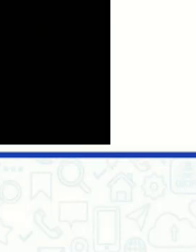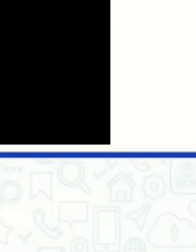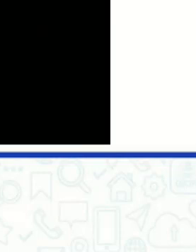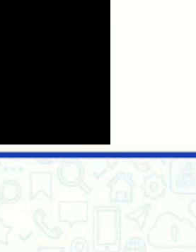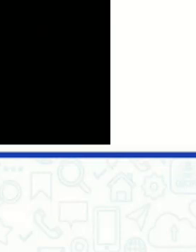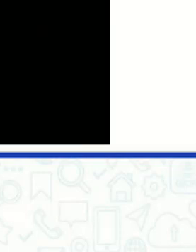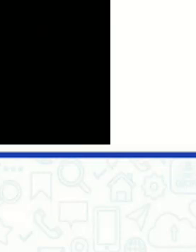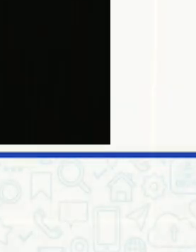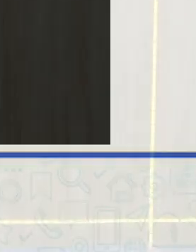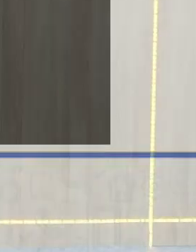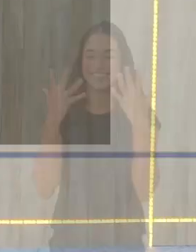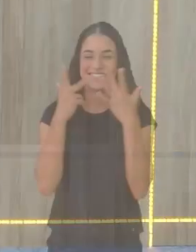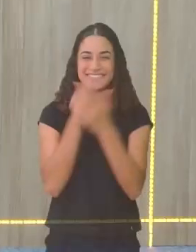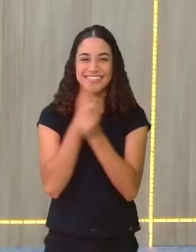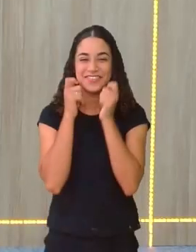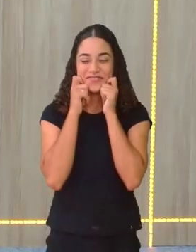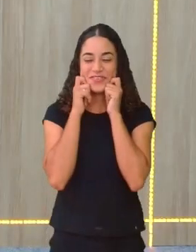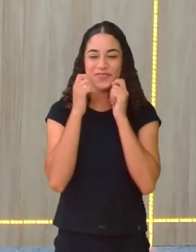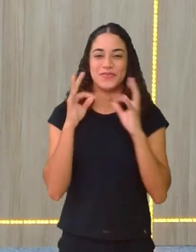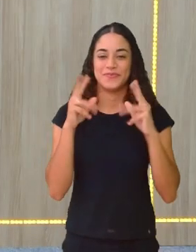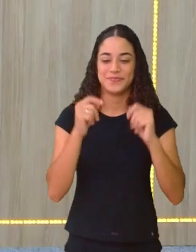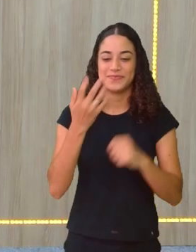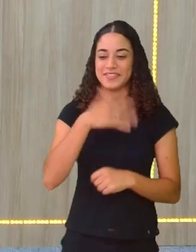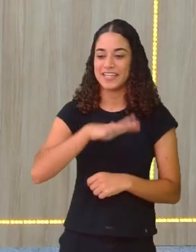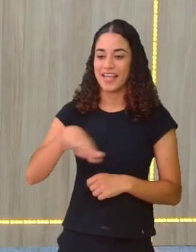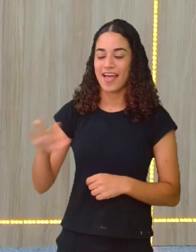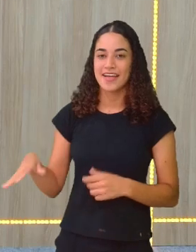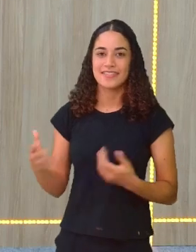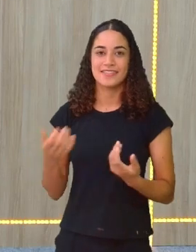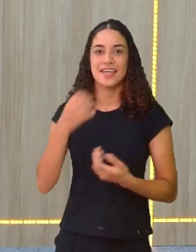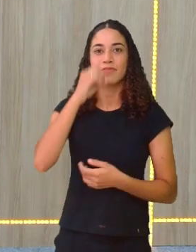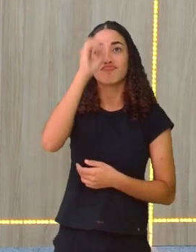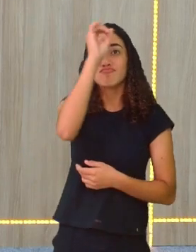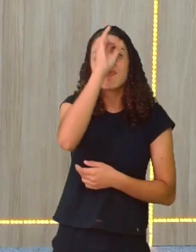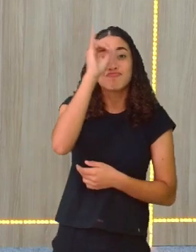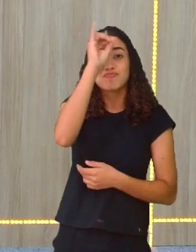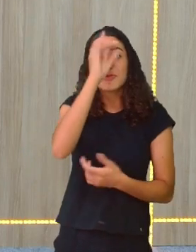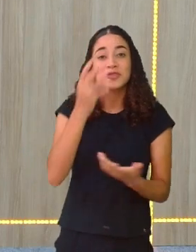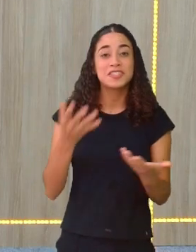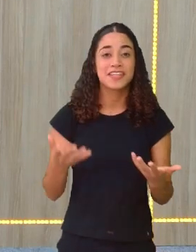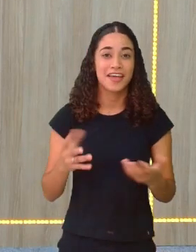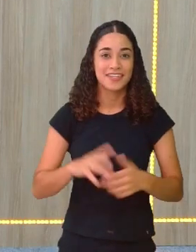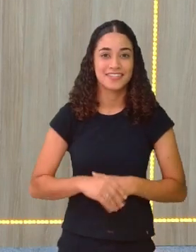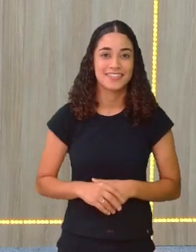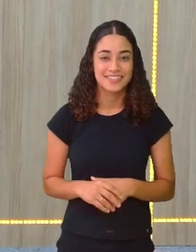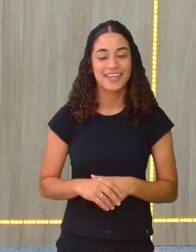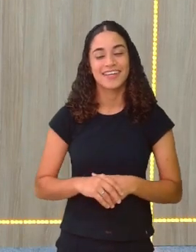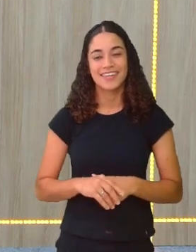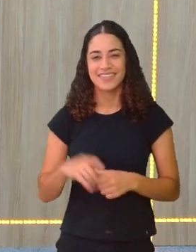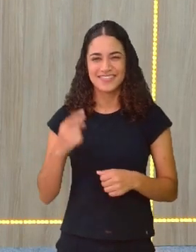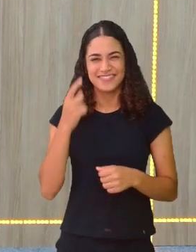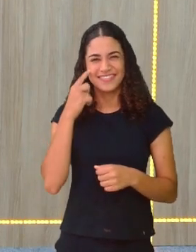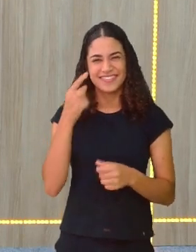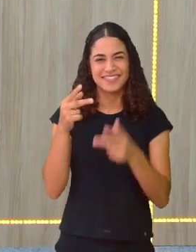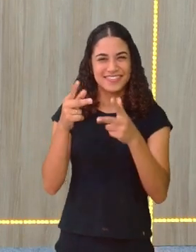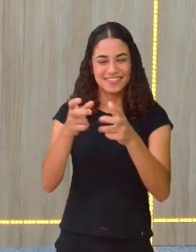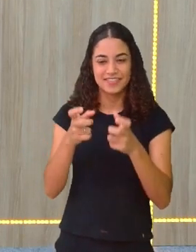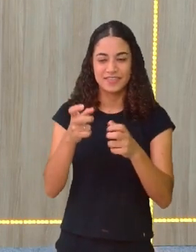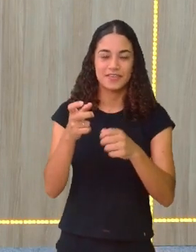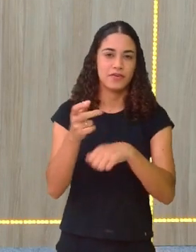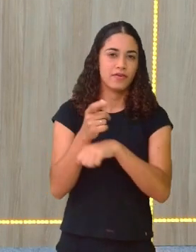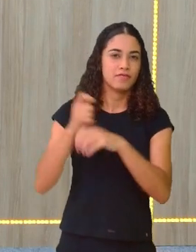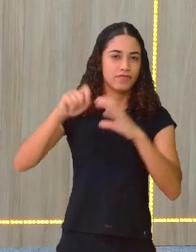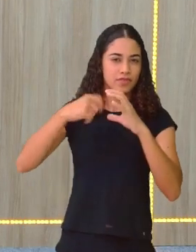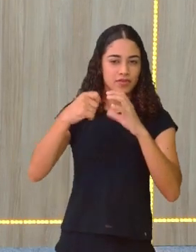Que coisa linda, né? As crianças, a pureza das crianças, né? Vocês viram aí um trecho, uma jornada